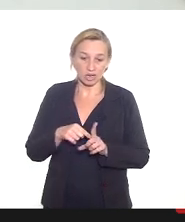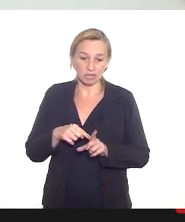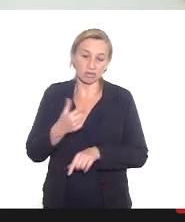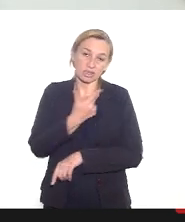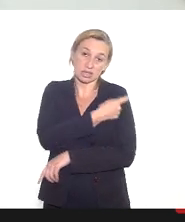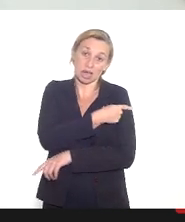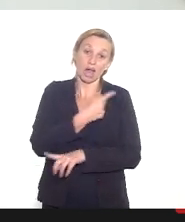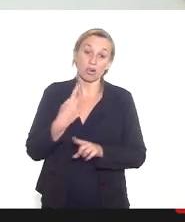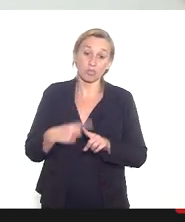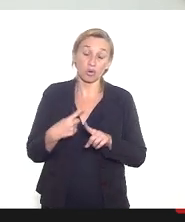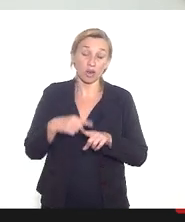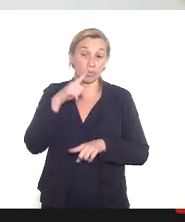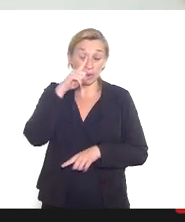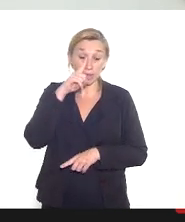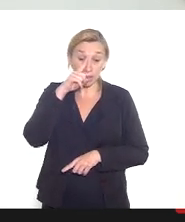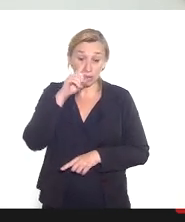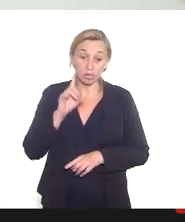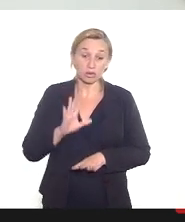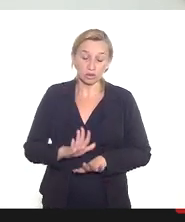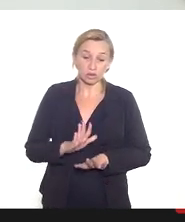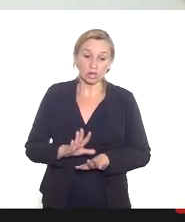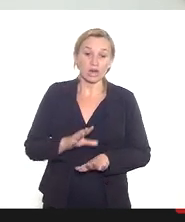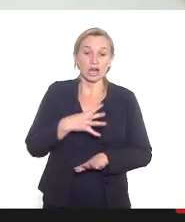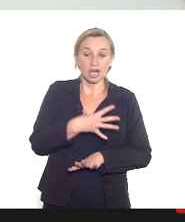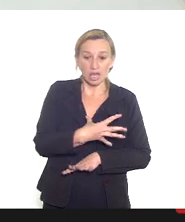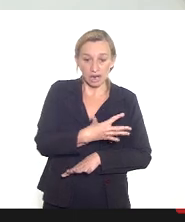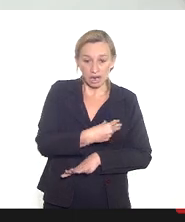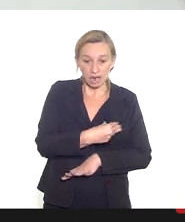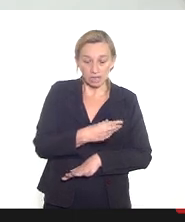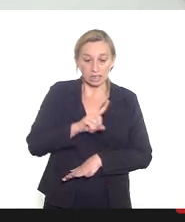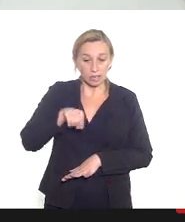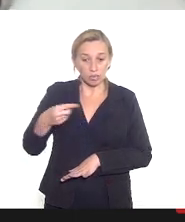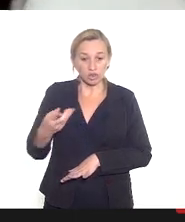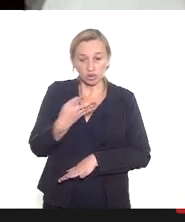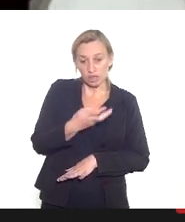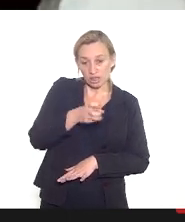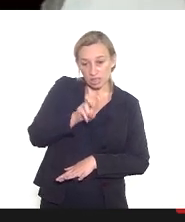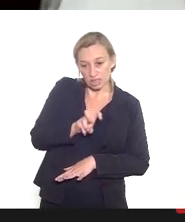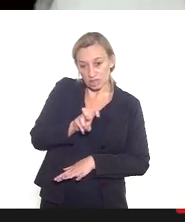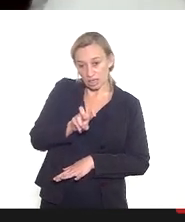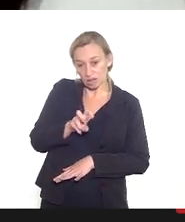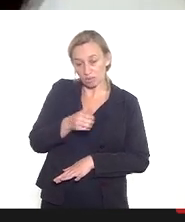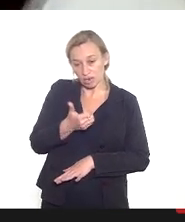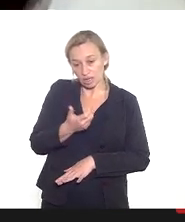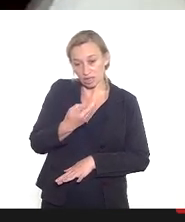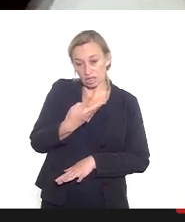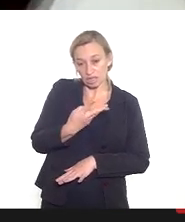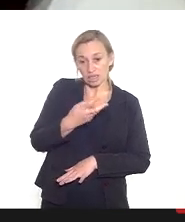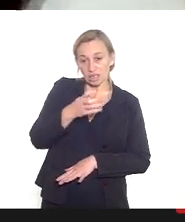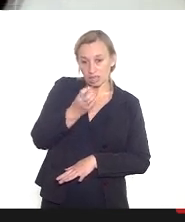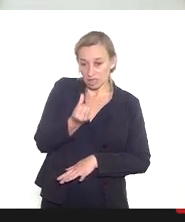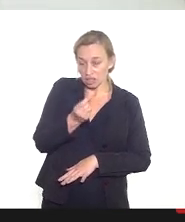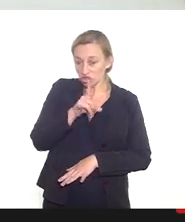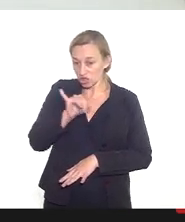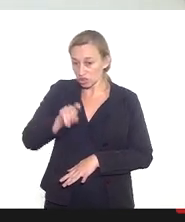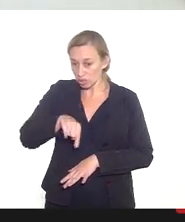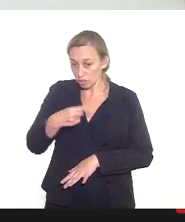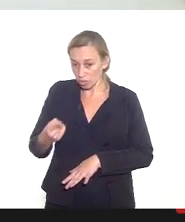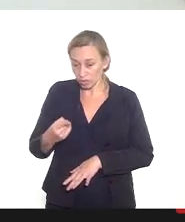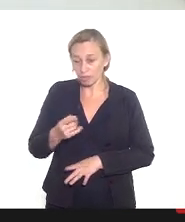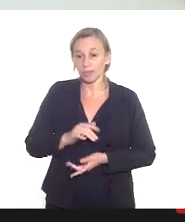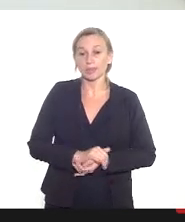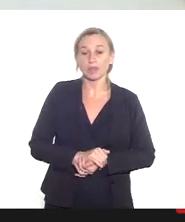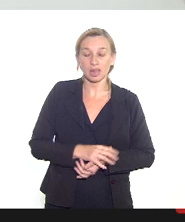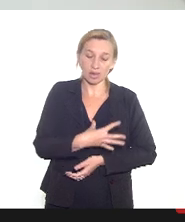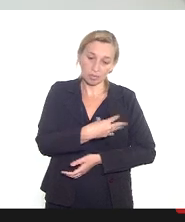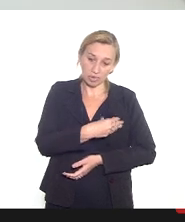considera a partir de 46 dias pós-parto né porque as puérpas a gente está considerando até 45 dias pós-parto e aí